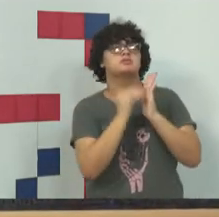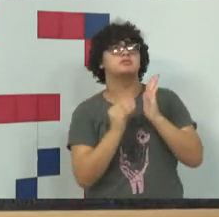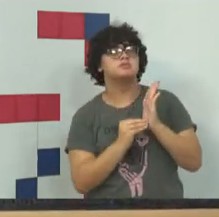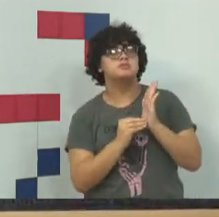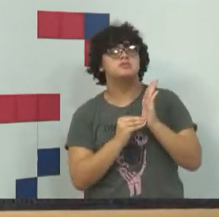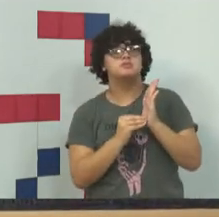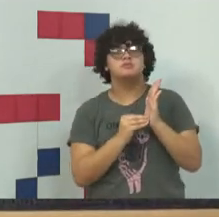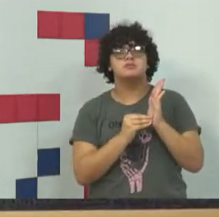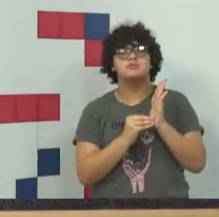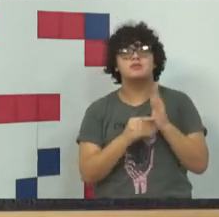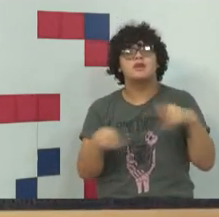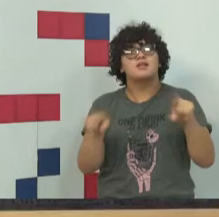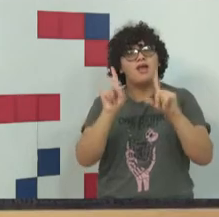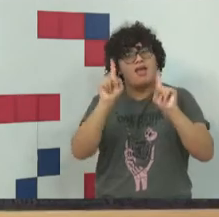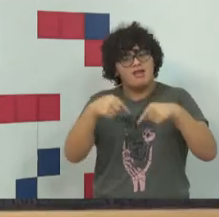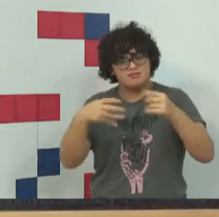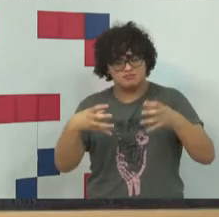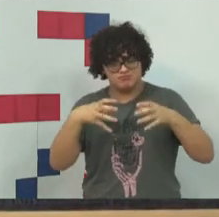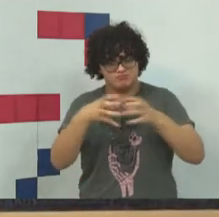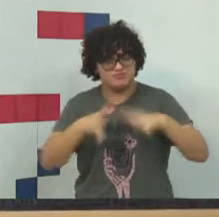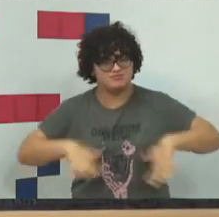ao meio digital.